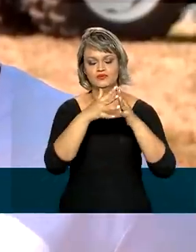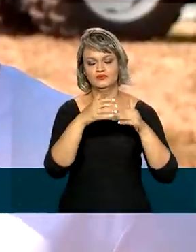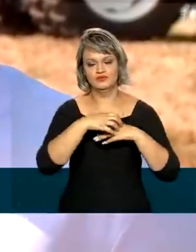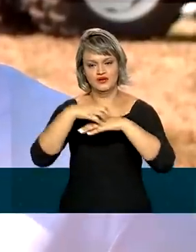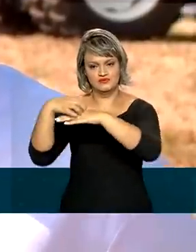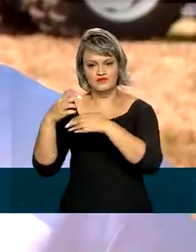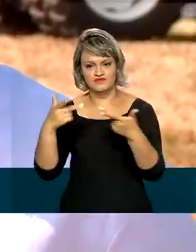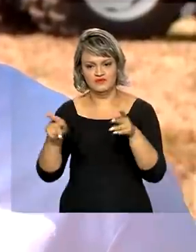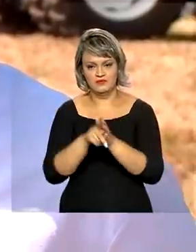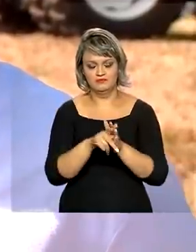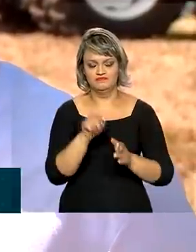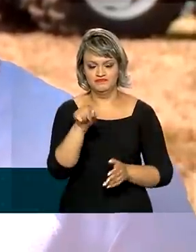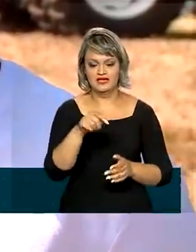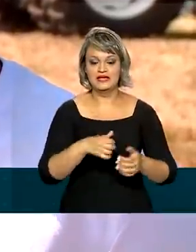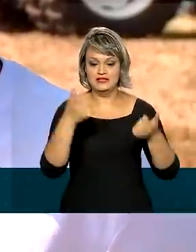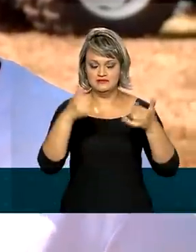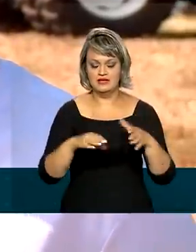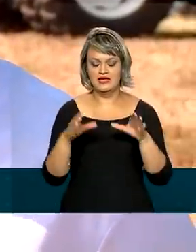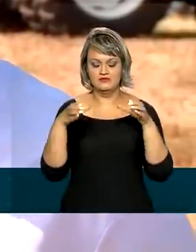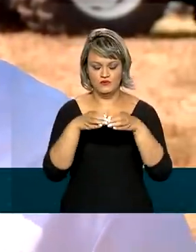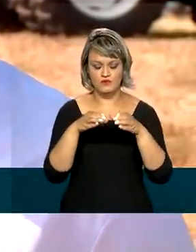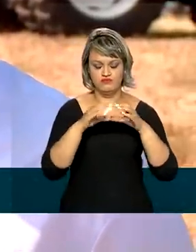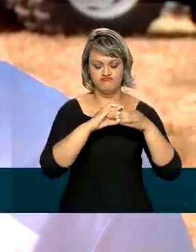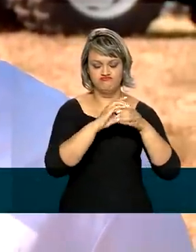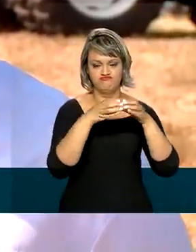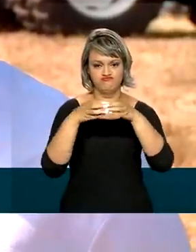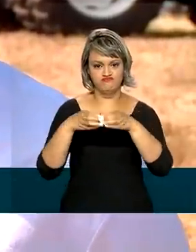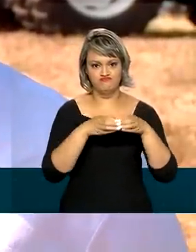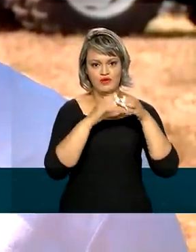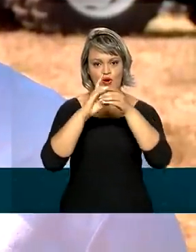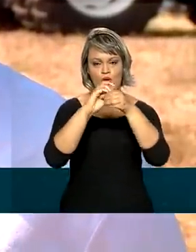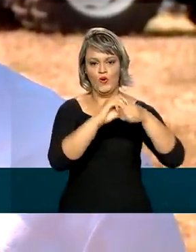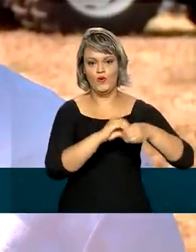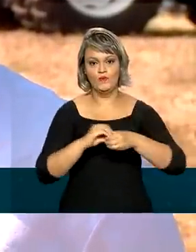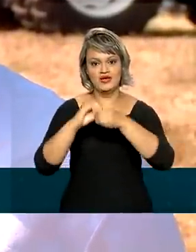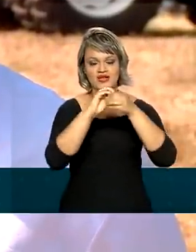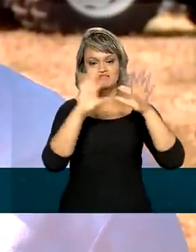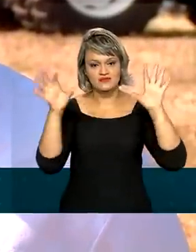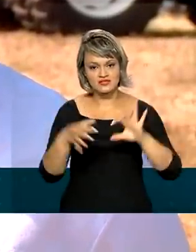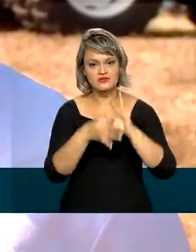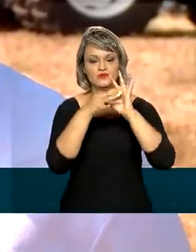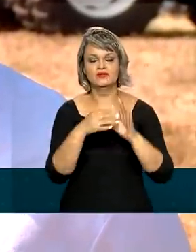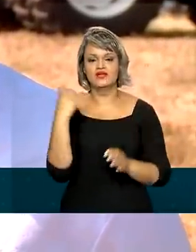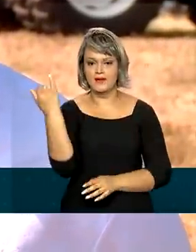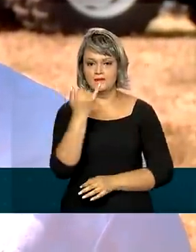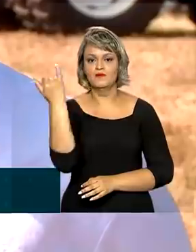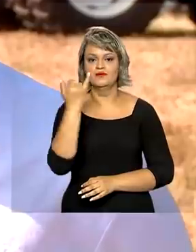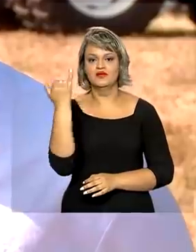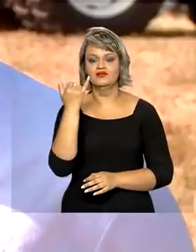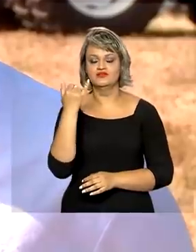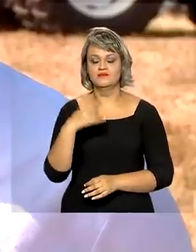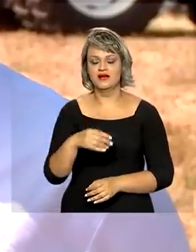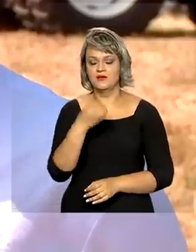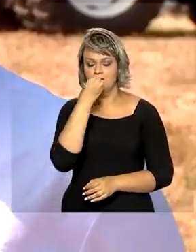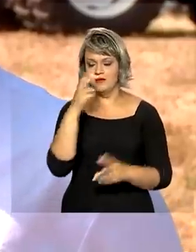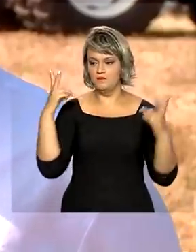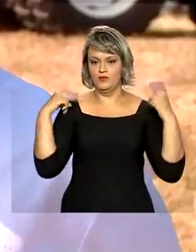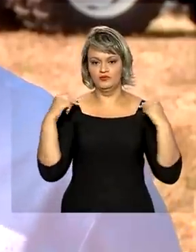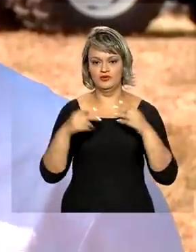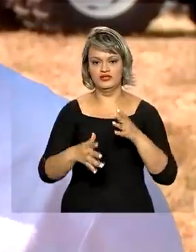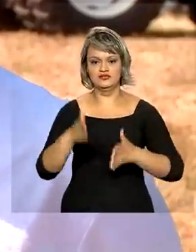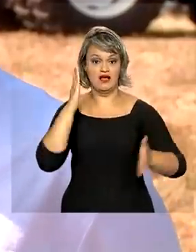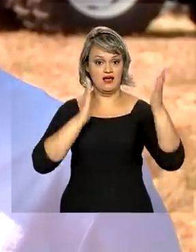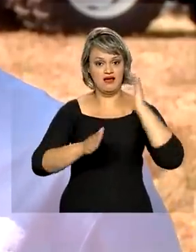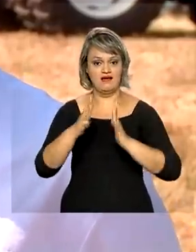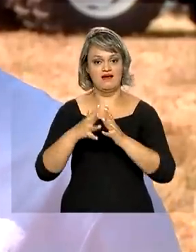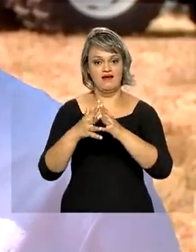importante, sim, as cooperativas se unirem e lutar pelo bem do caminhoneiro, né? Que ele possa ter o melhor